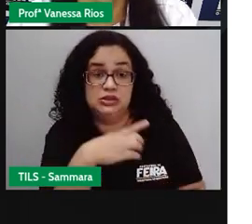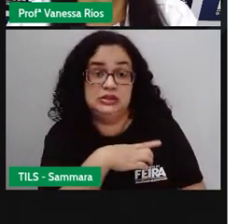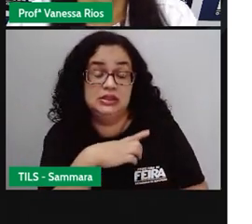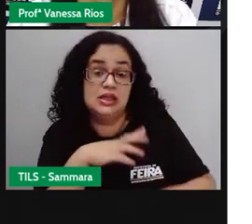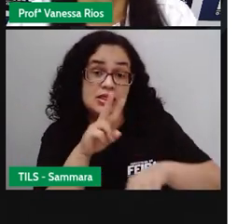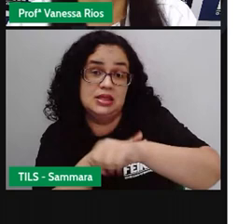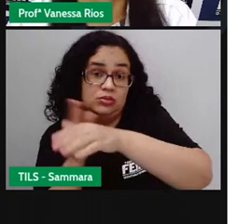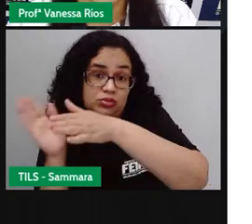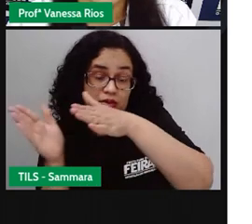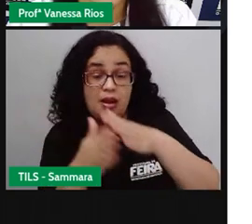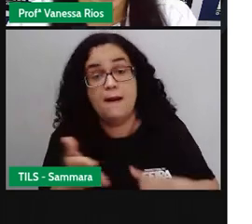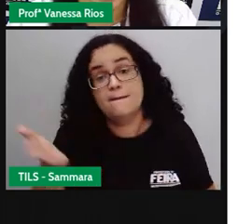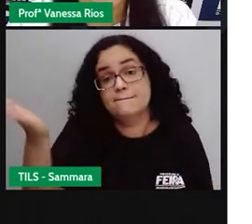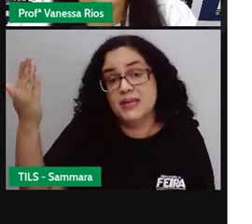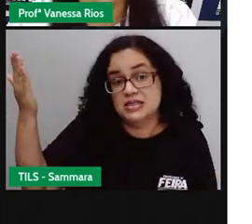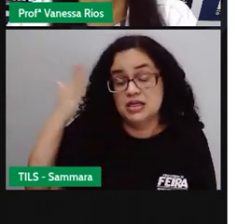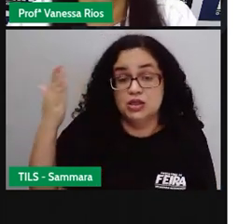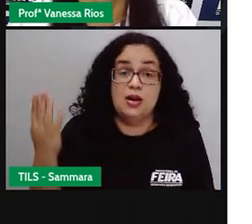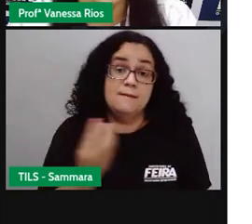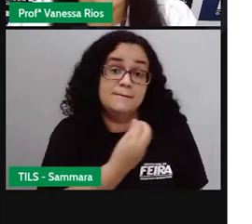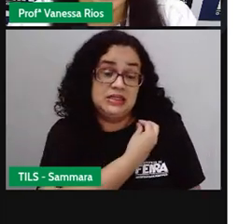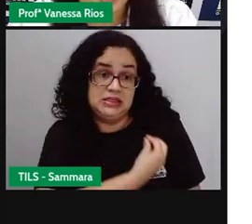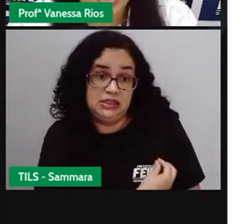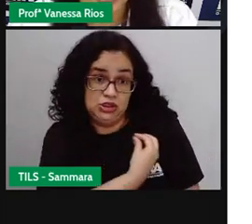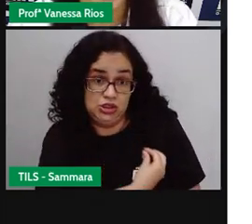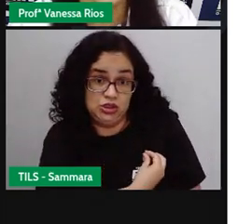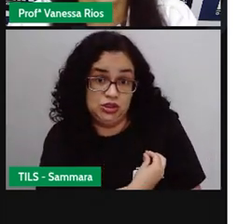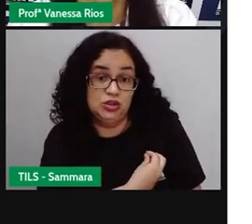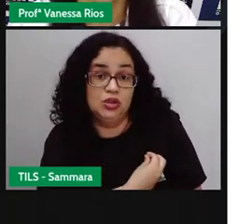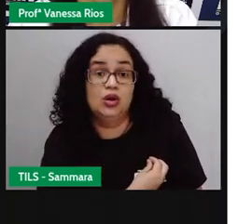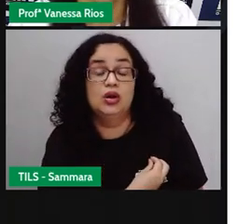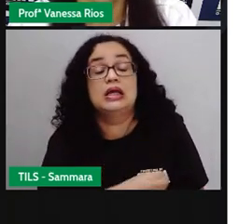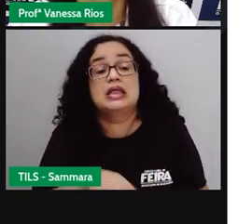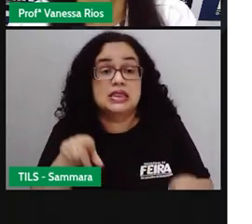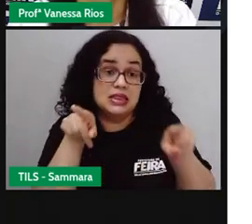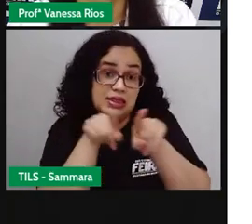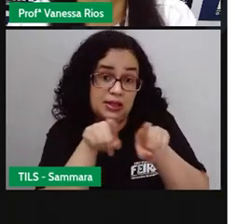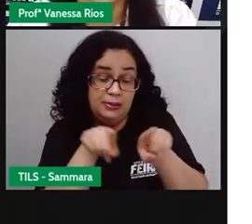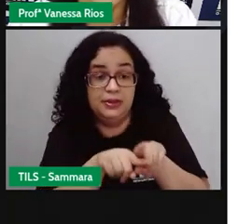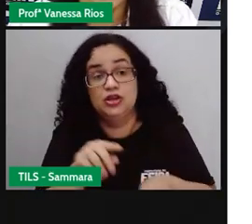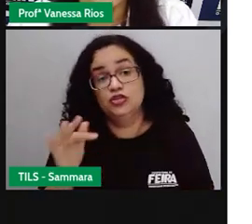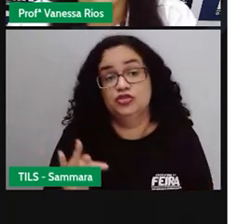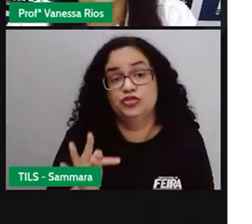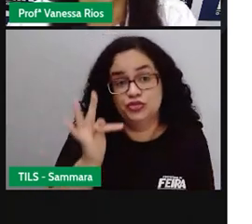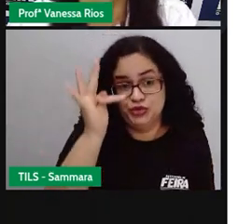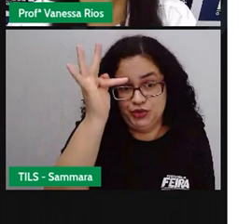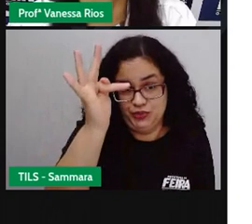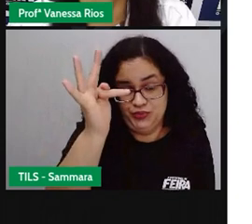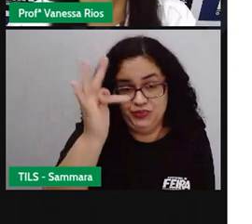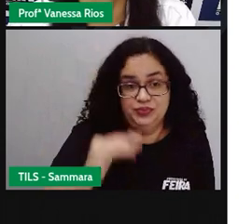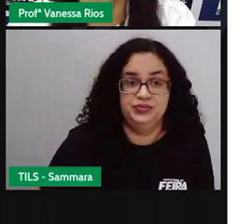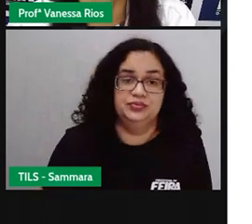nos tempos verbais passado, presente e também no futuro.